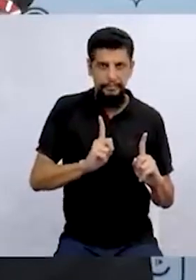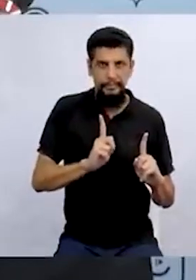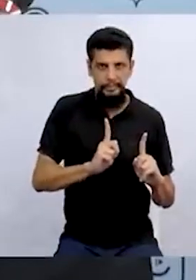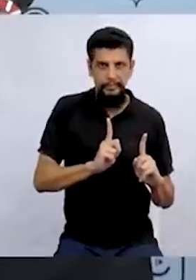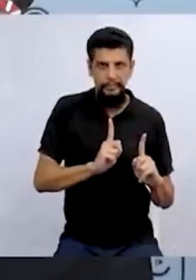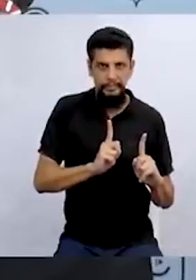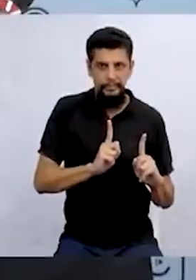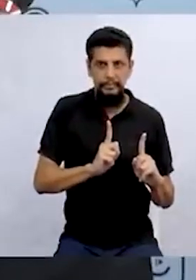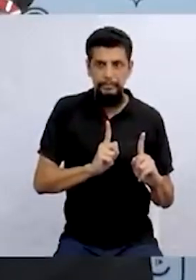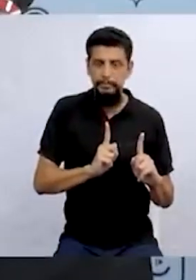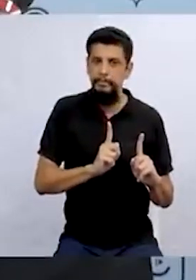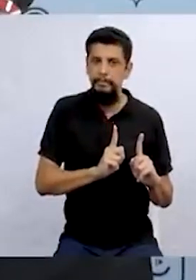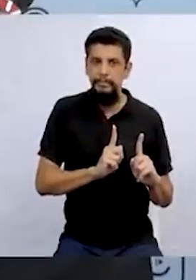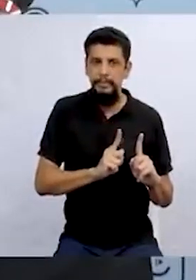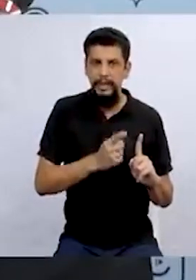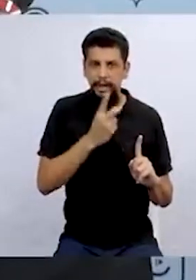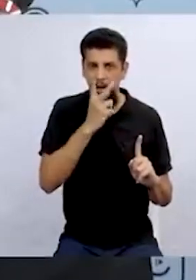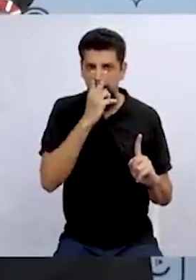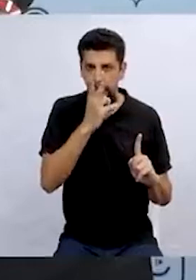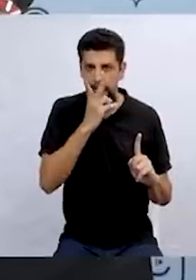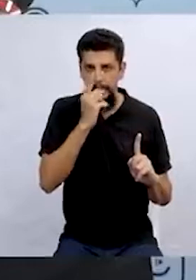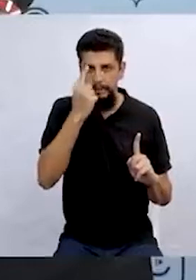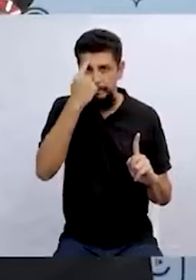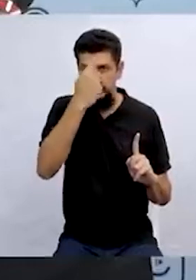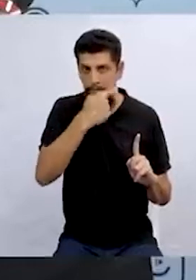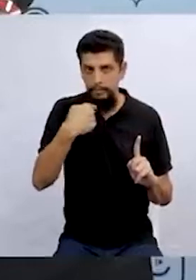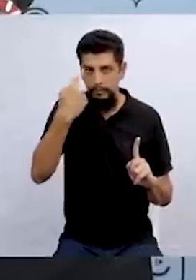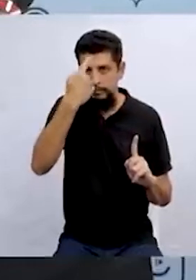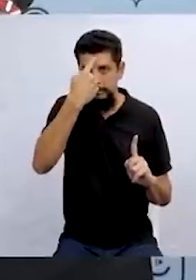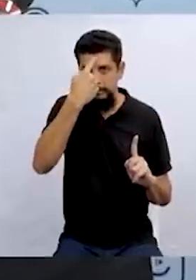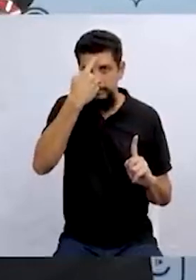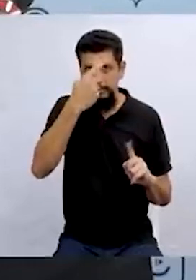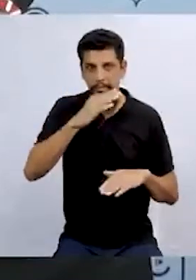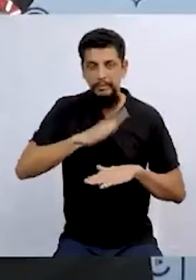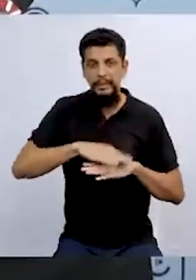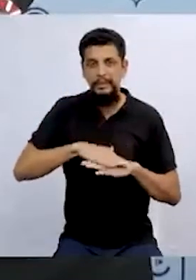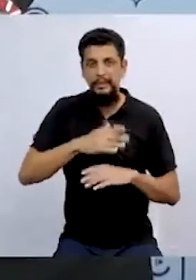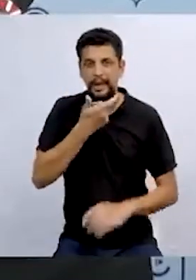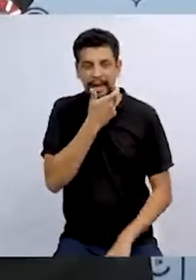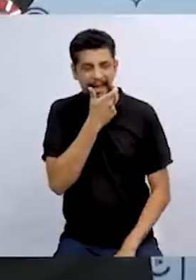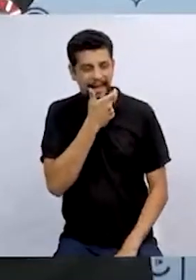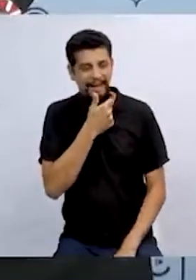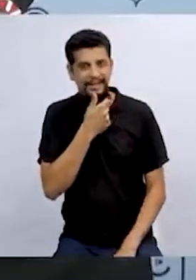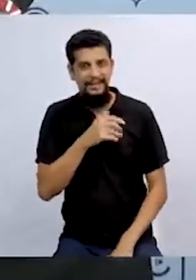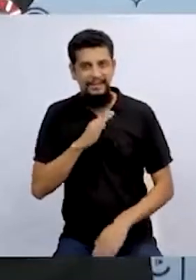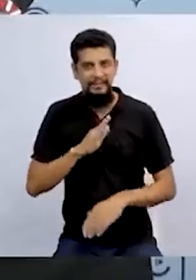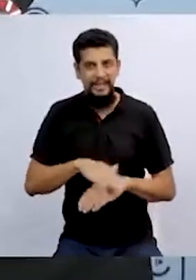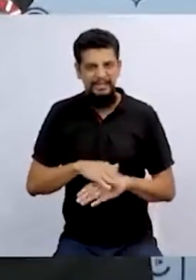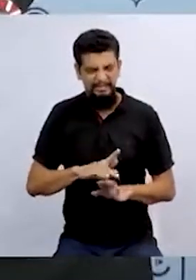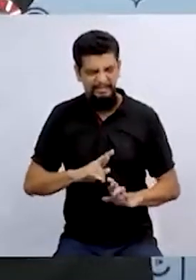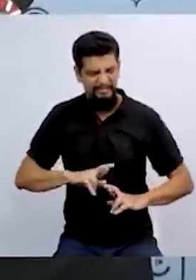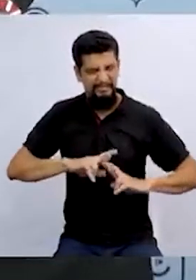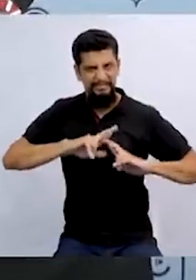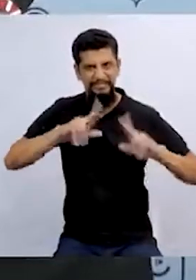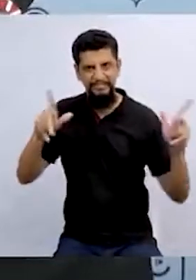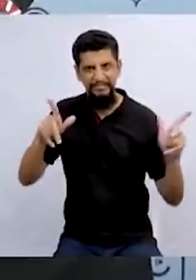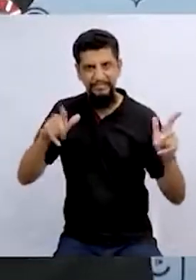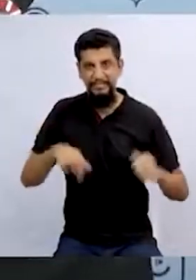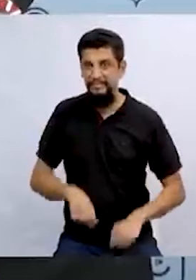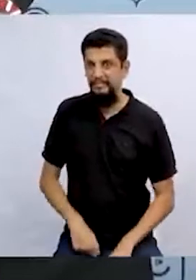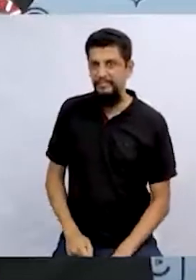E a cada passo que dava, achava aquelas caras cada vez mais engraçadas e mais ridículas.